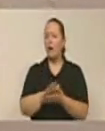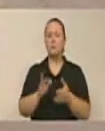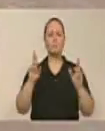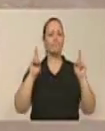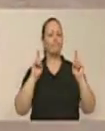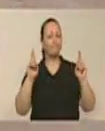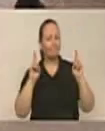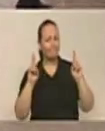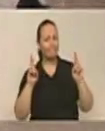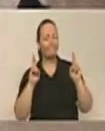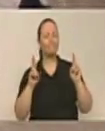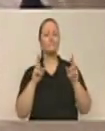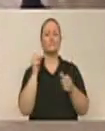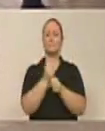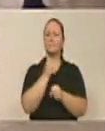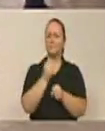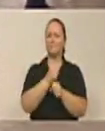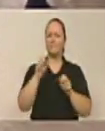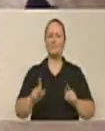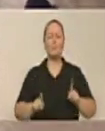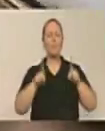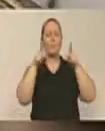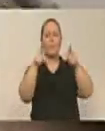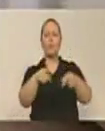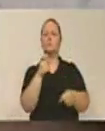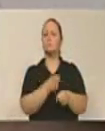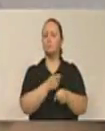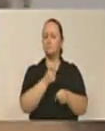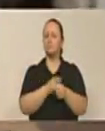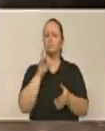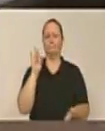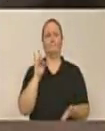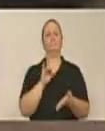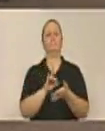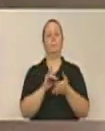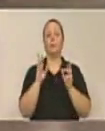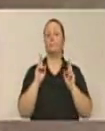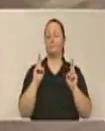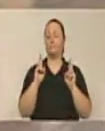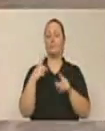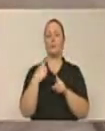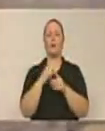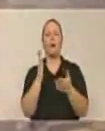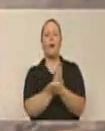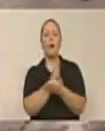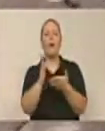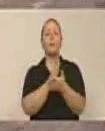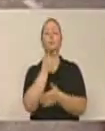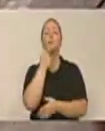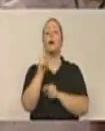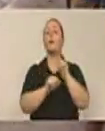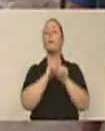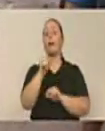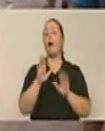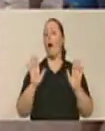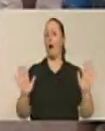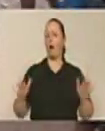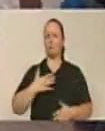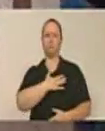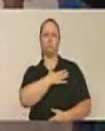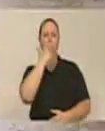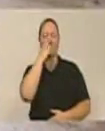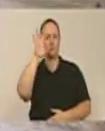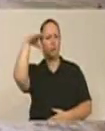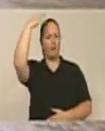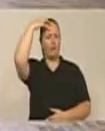atendida, bem como a construção da ponte de concreto na entrada da rua Emil Vemut. Já que alguns falam que esse governo é o rei das pontes, vereador César, sim. Esse